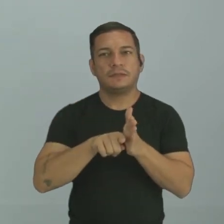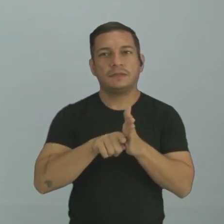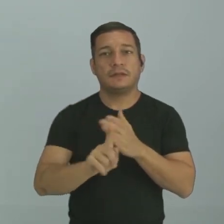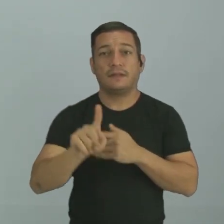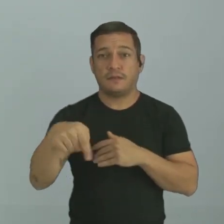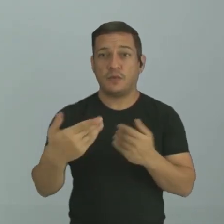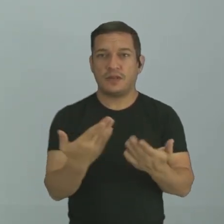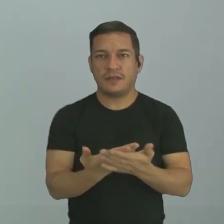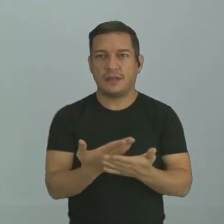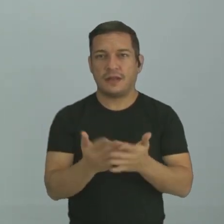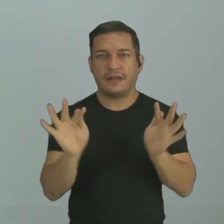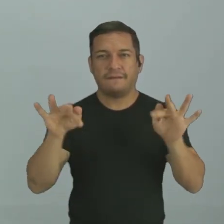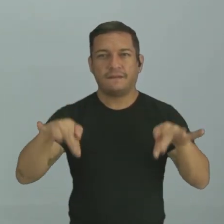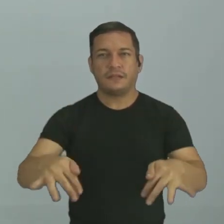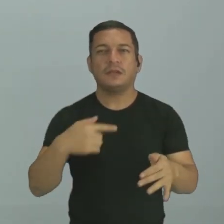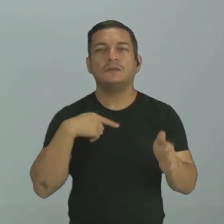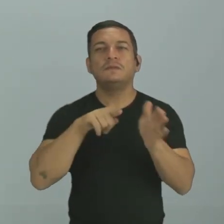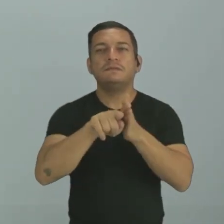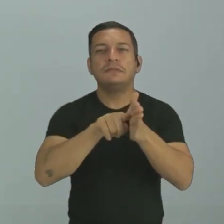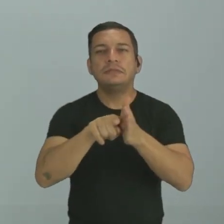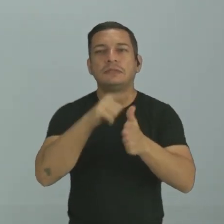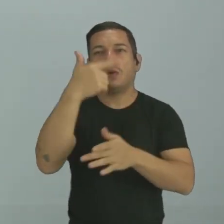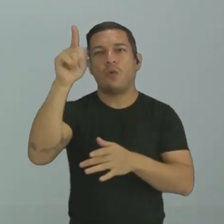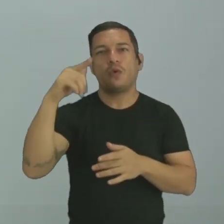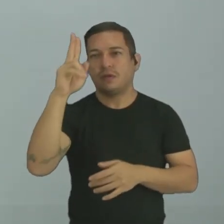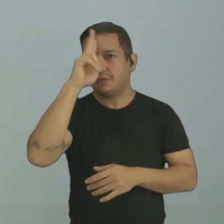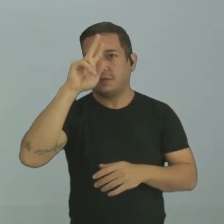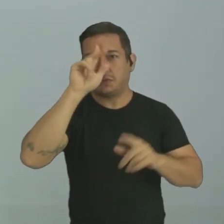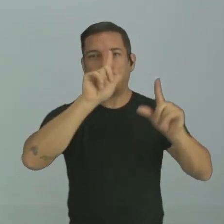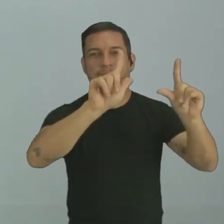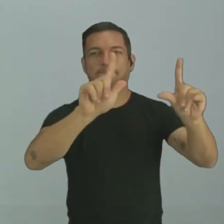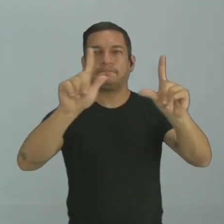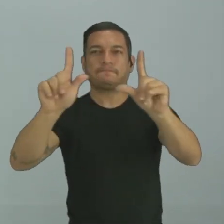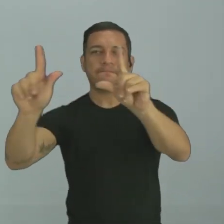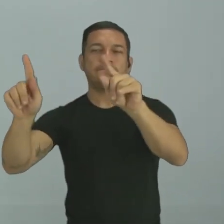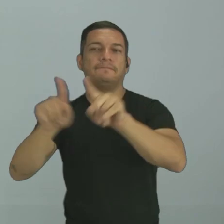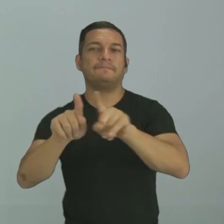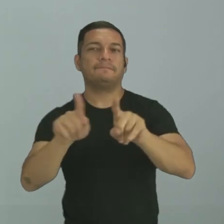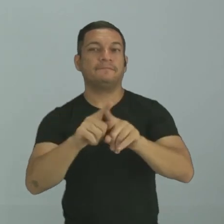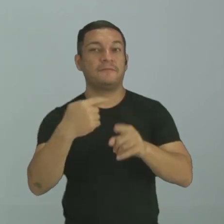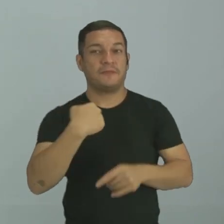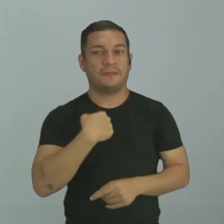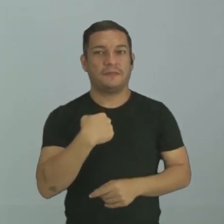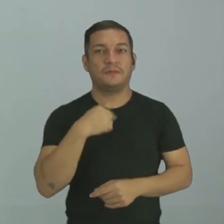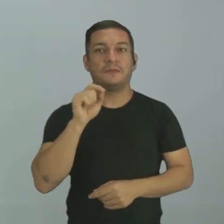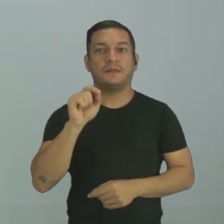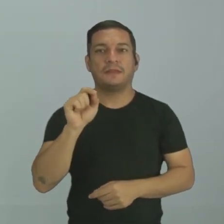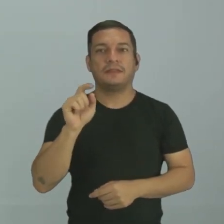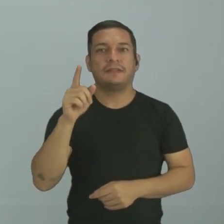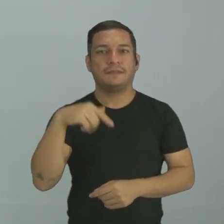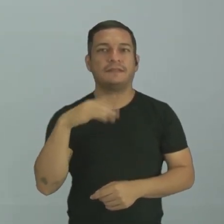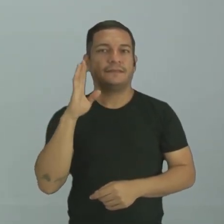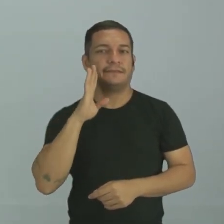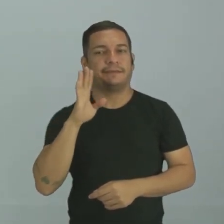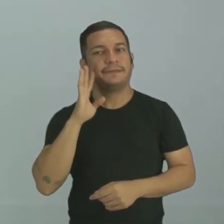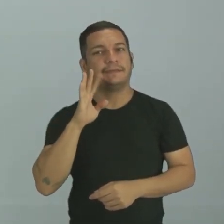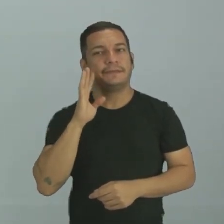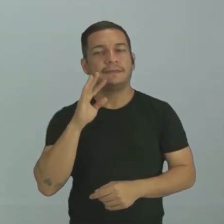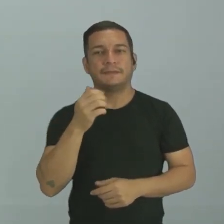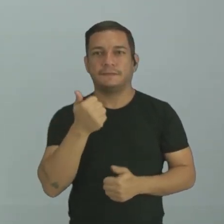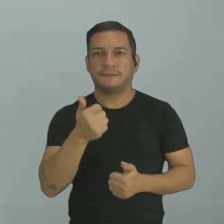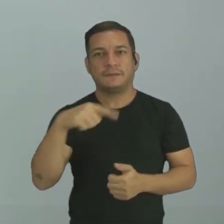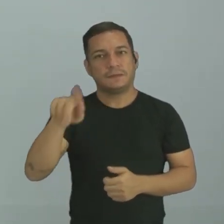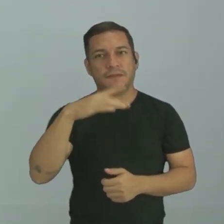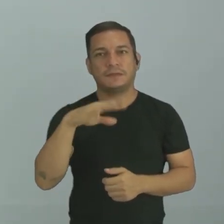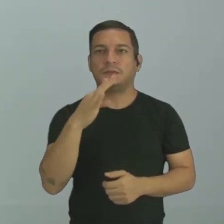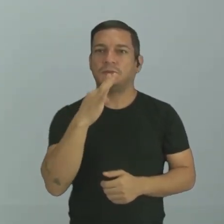dessa aula aqui, eu vou pesquisar outras histórias em quadrinhos e vou ser bastante vai ser bastante produtivo para você. Tudo bem,